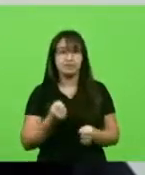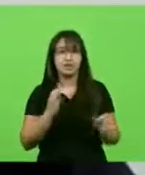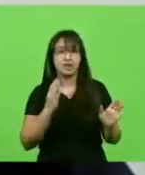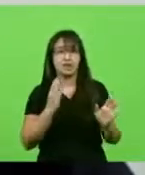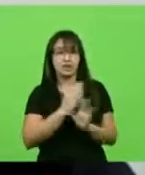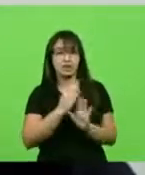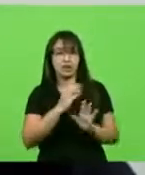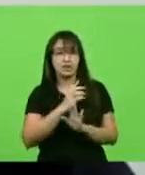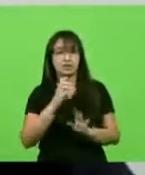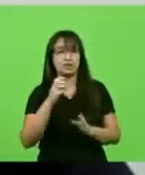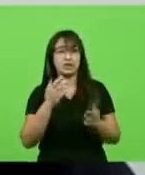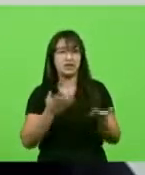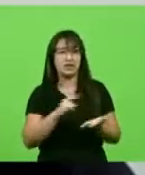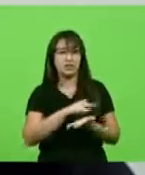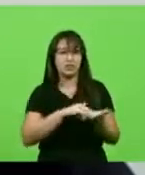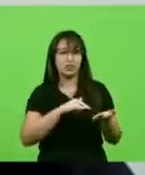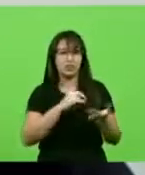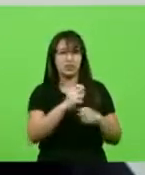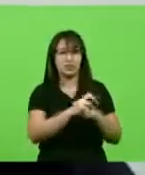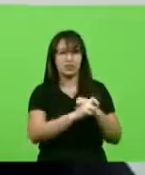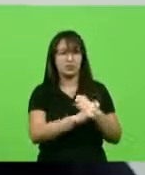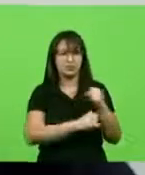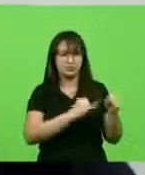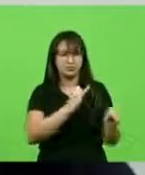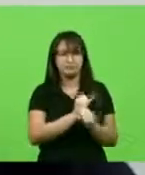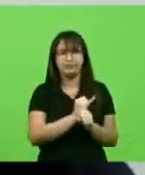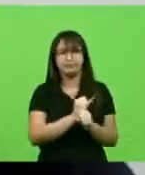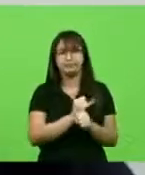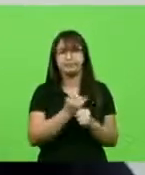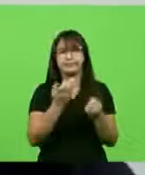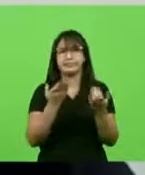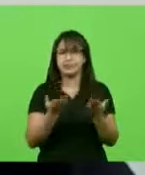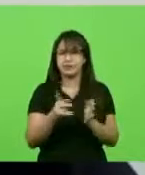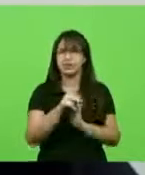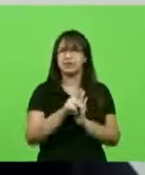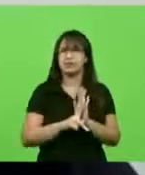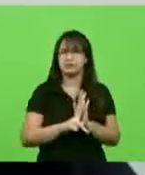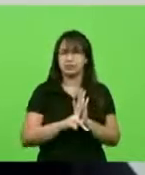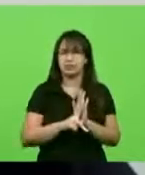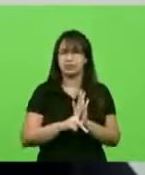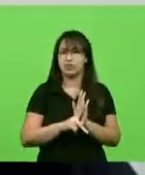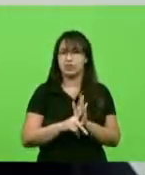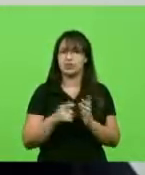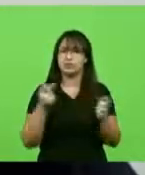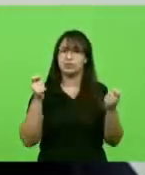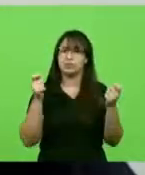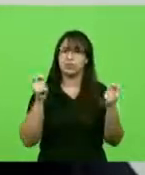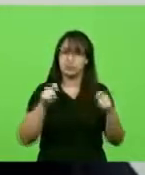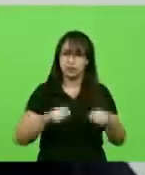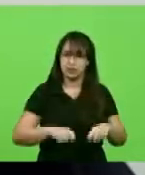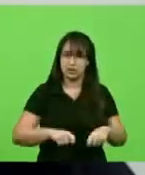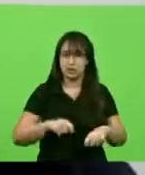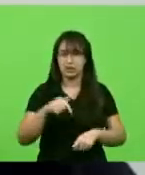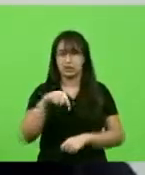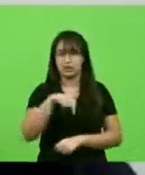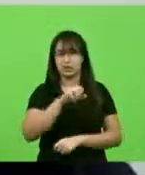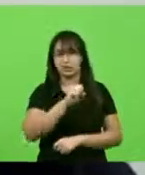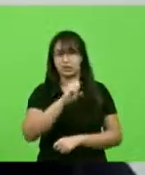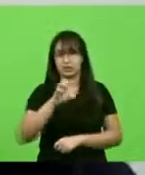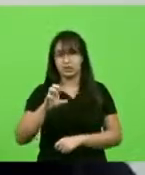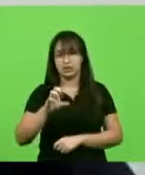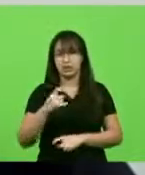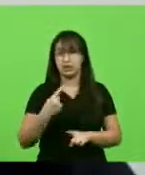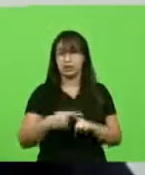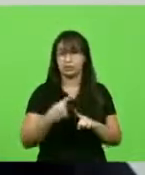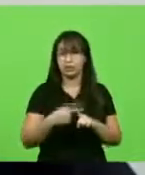fiscal eletrônica para que esse programa tão necessário realmente dê certo aqui no Estado. Afinal, as